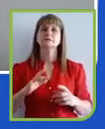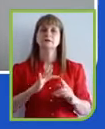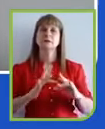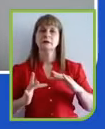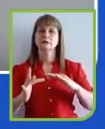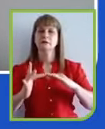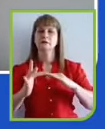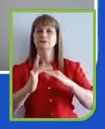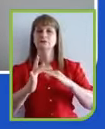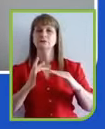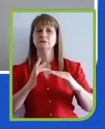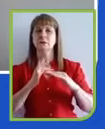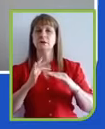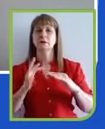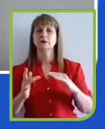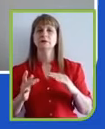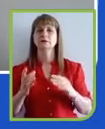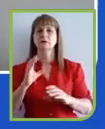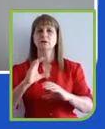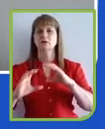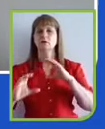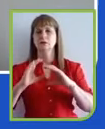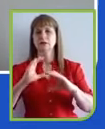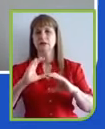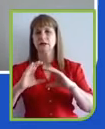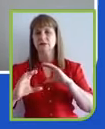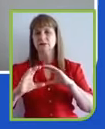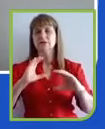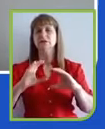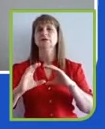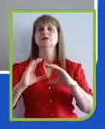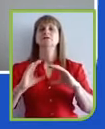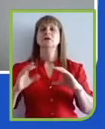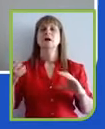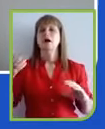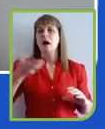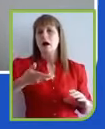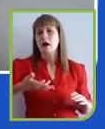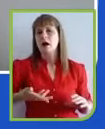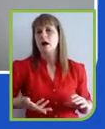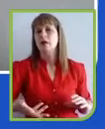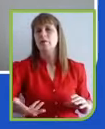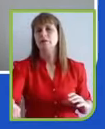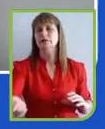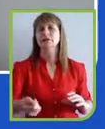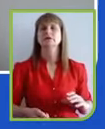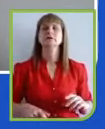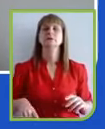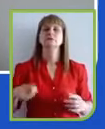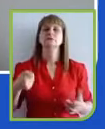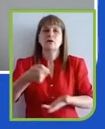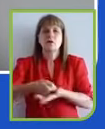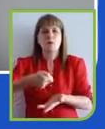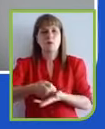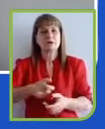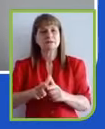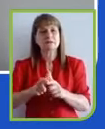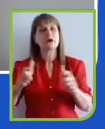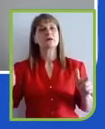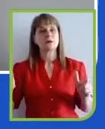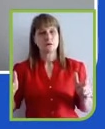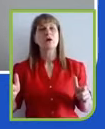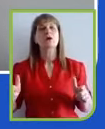velocidade da comunicação que a gente tem. Existe uma cobrança cada vez maior em relação à transparência total.